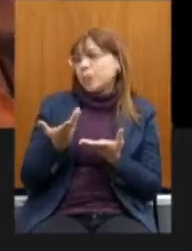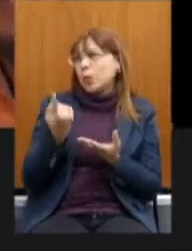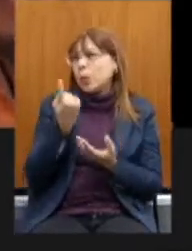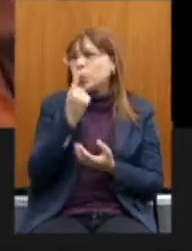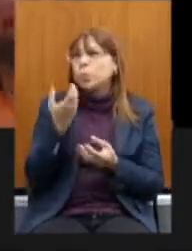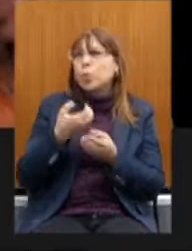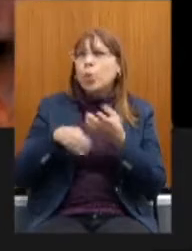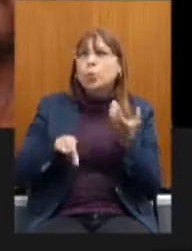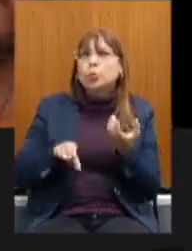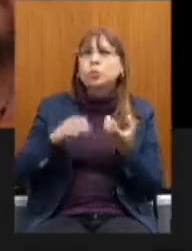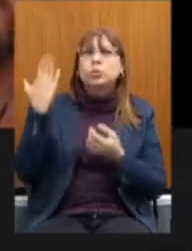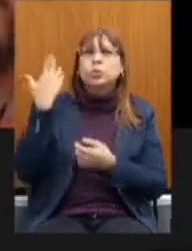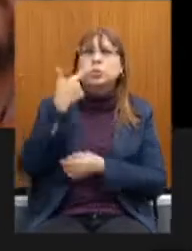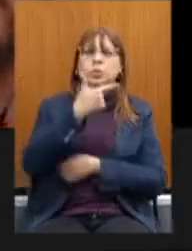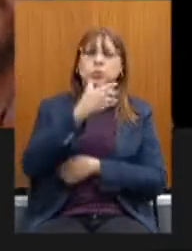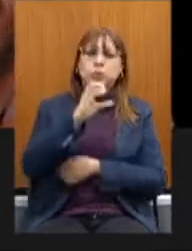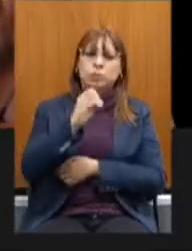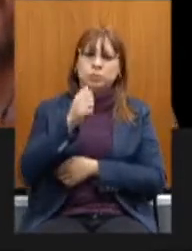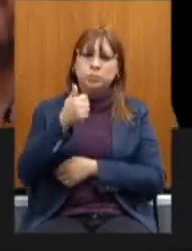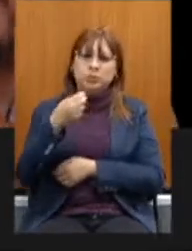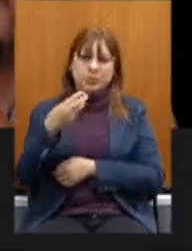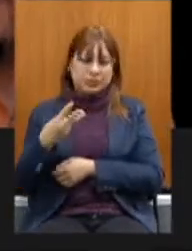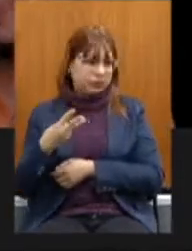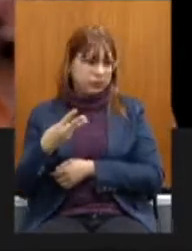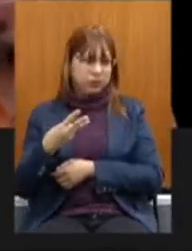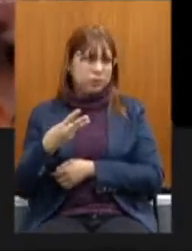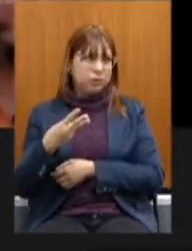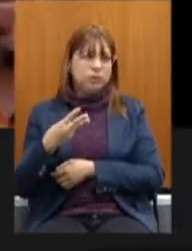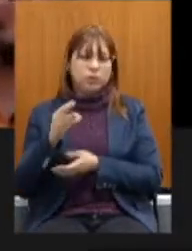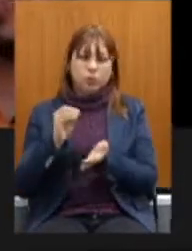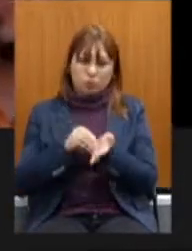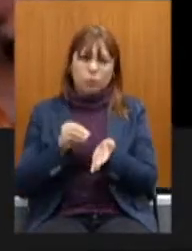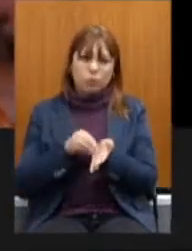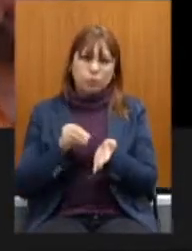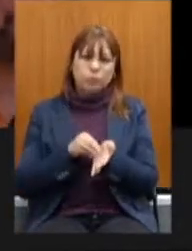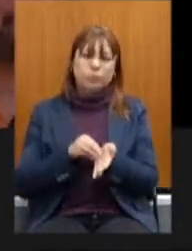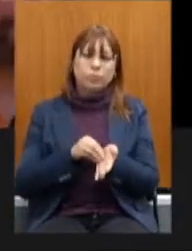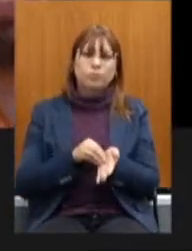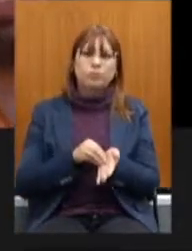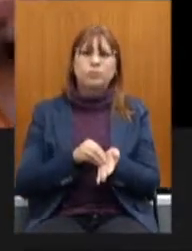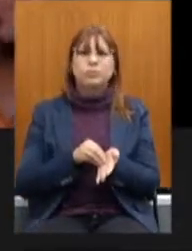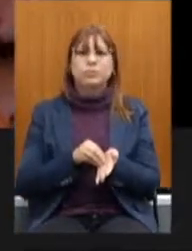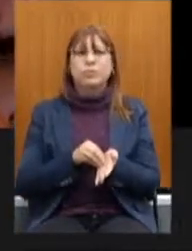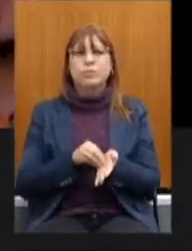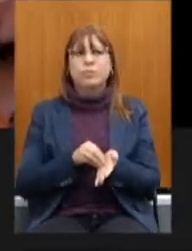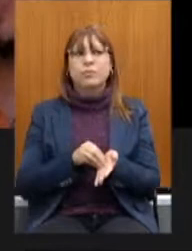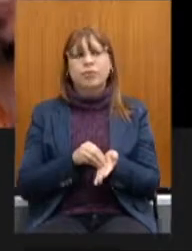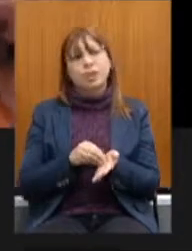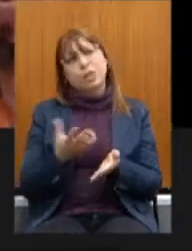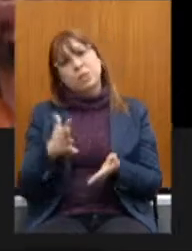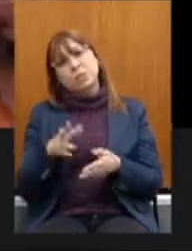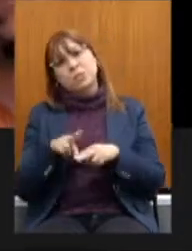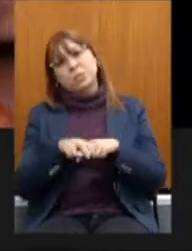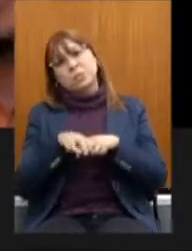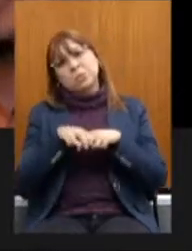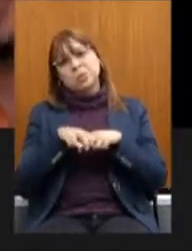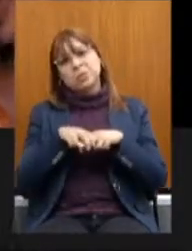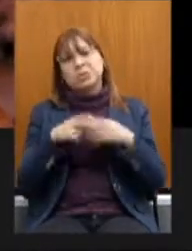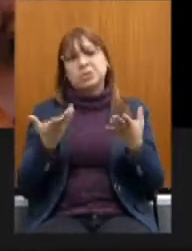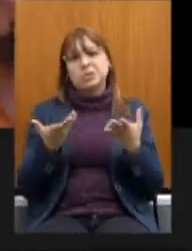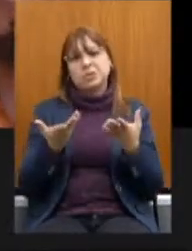2013 não completou as vagas. Dentre umas dessas razões, talvez, além da especificidade da carreira,